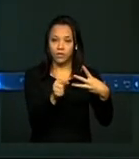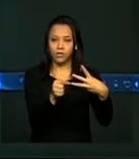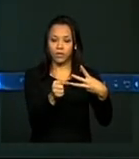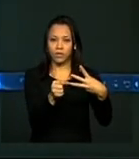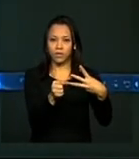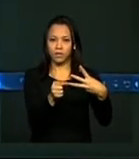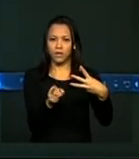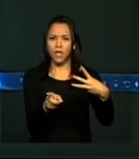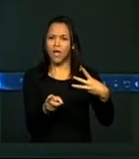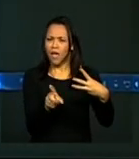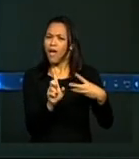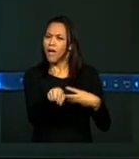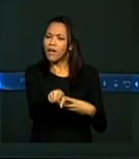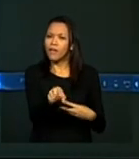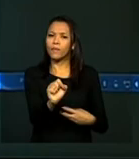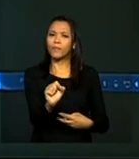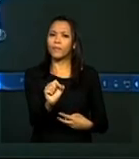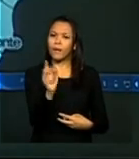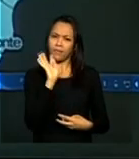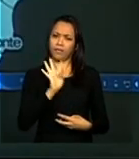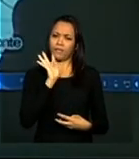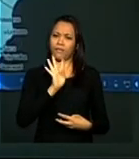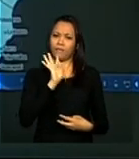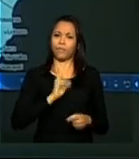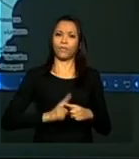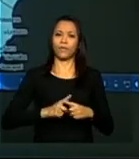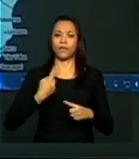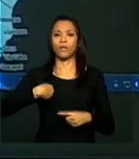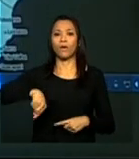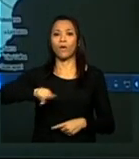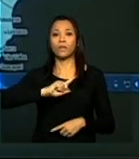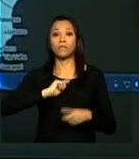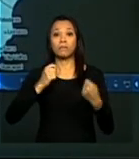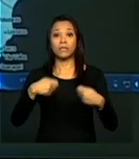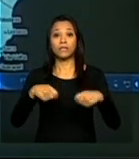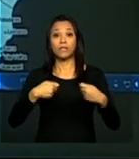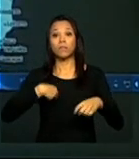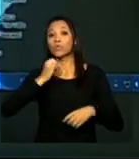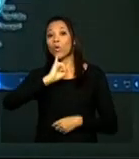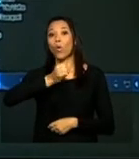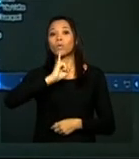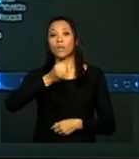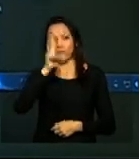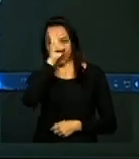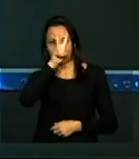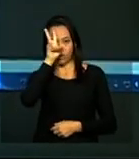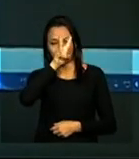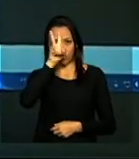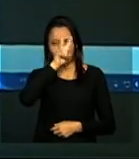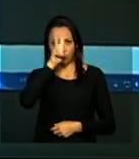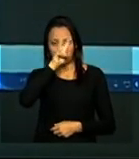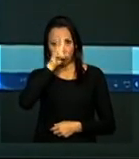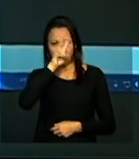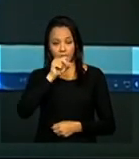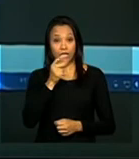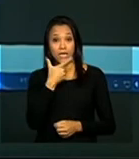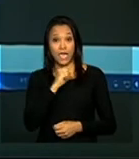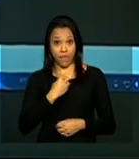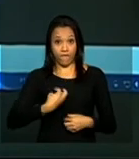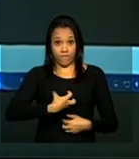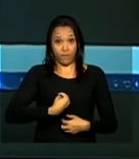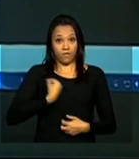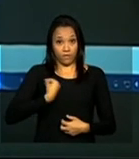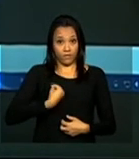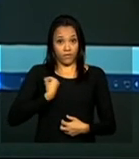foi uma coisa bem legal, porque a gente precisa contar a história pelo aviés dos que foram